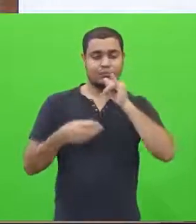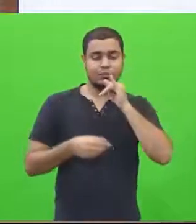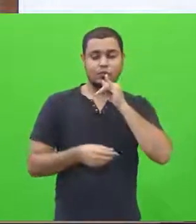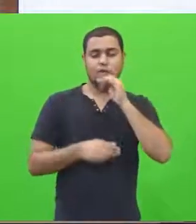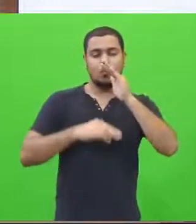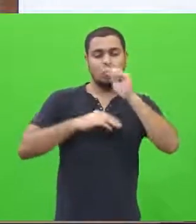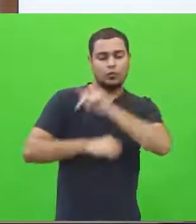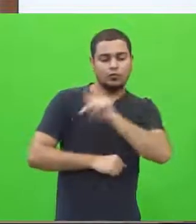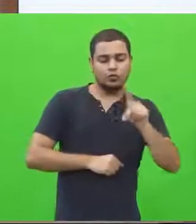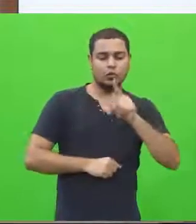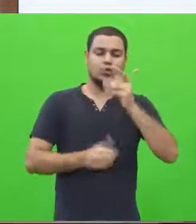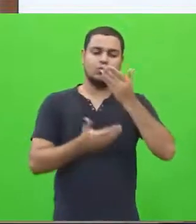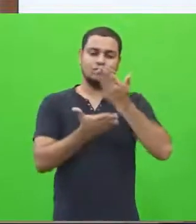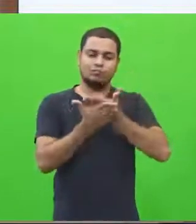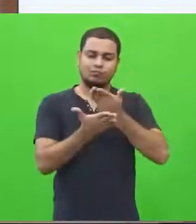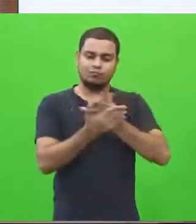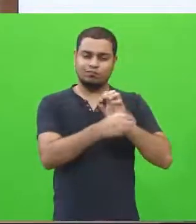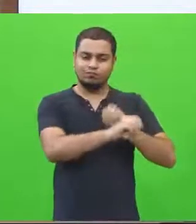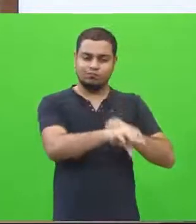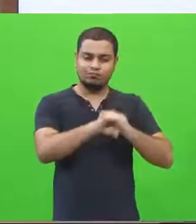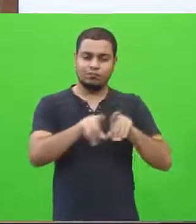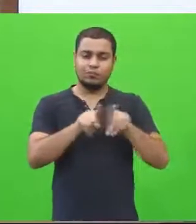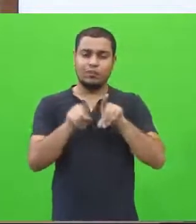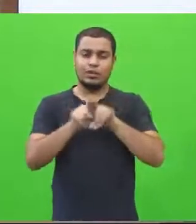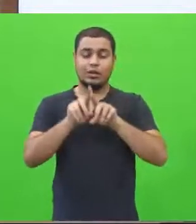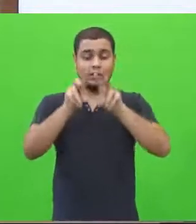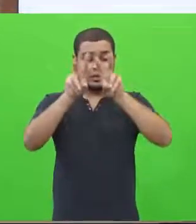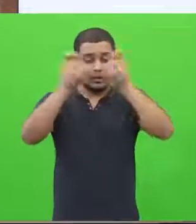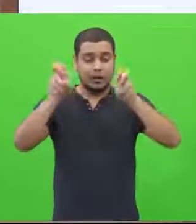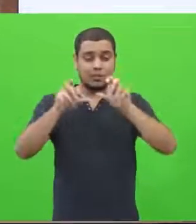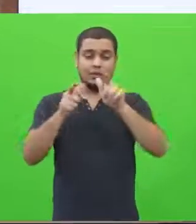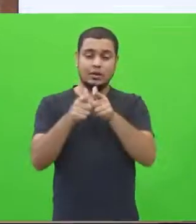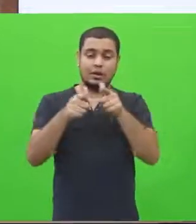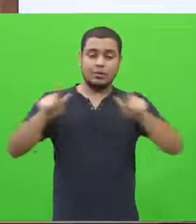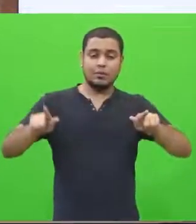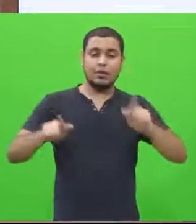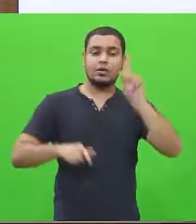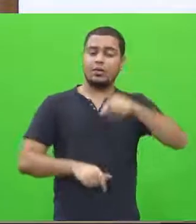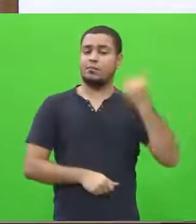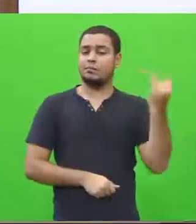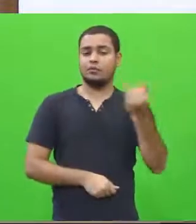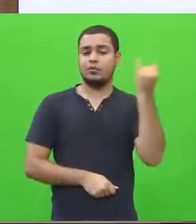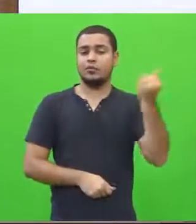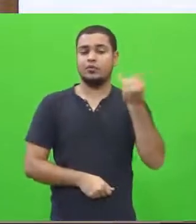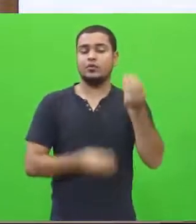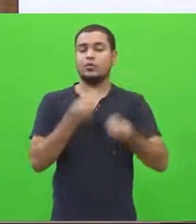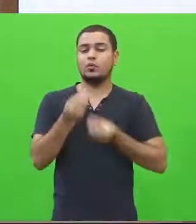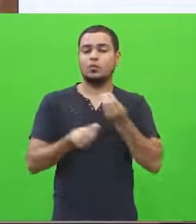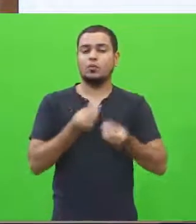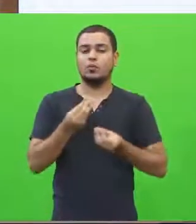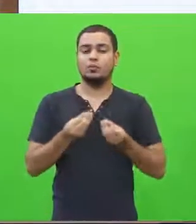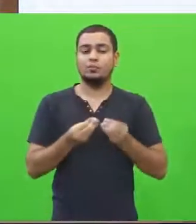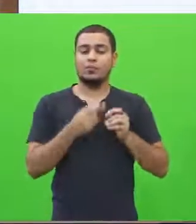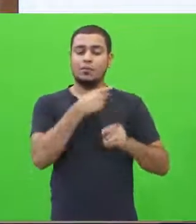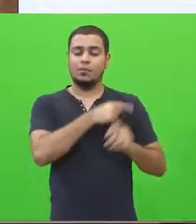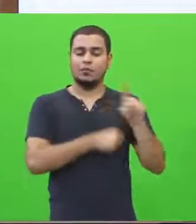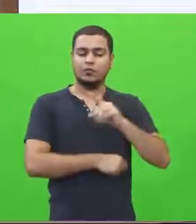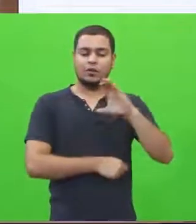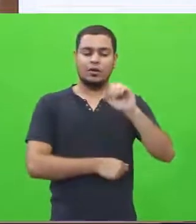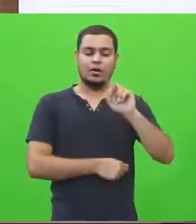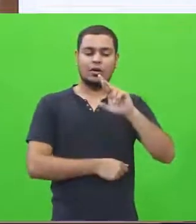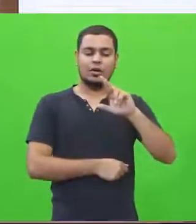os professores em sala de aula, a parte gramatical, é extremamente necessária. Como a Carol colocou,